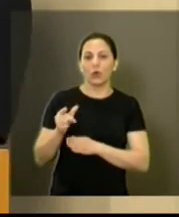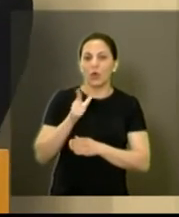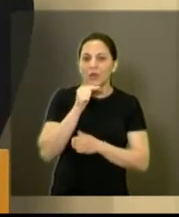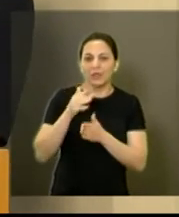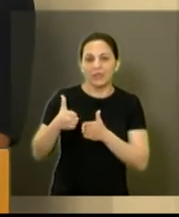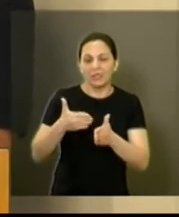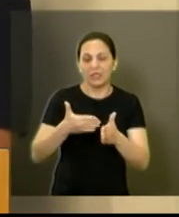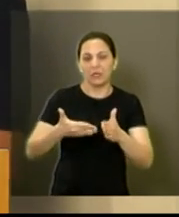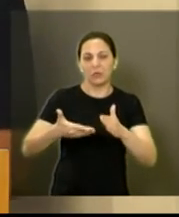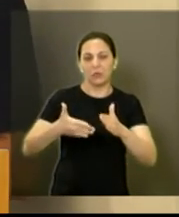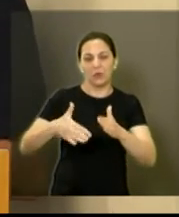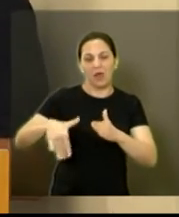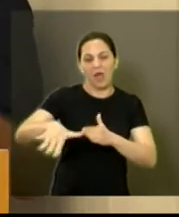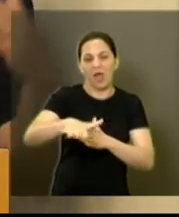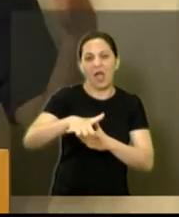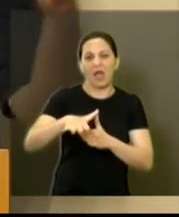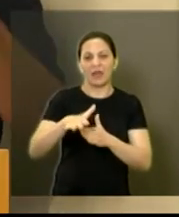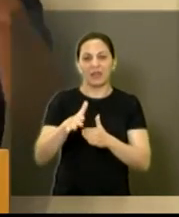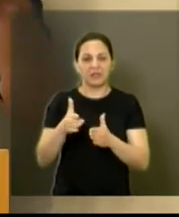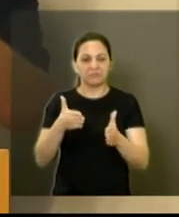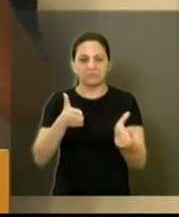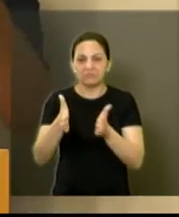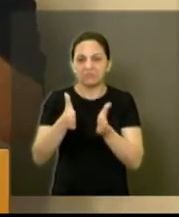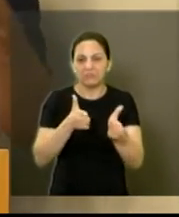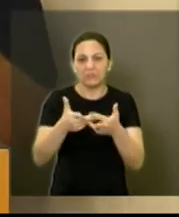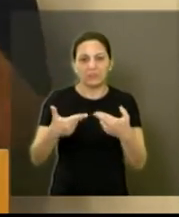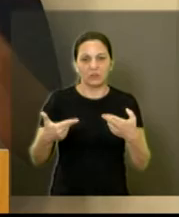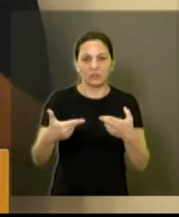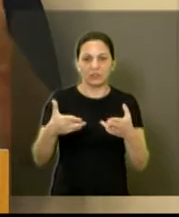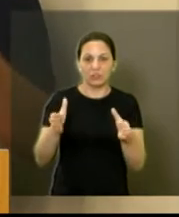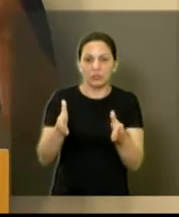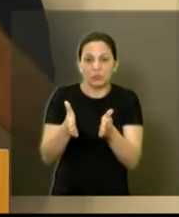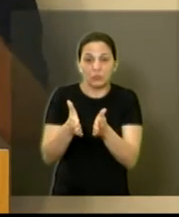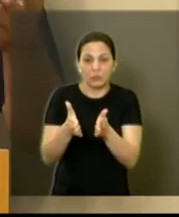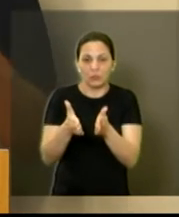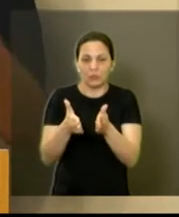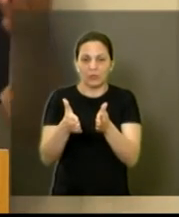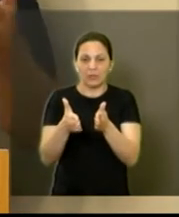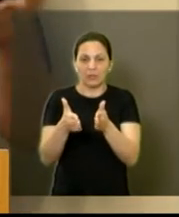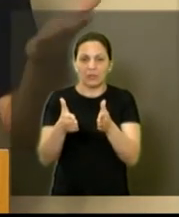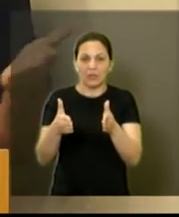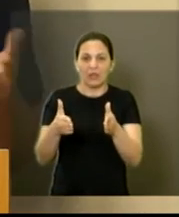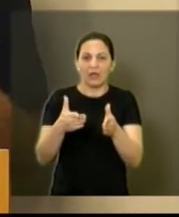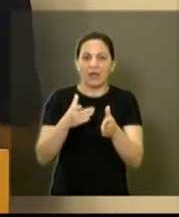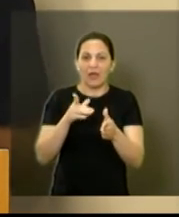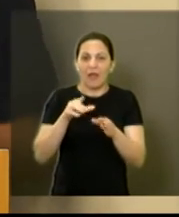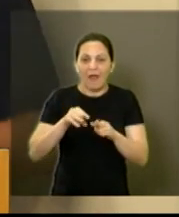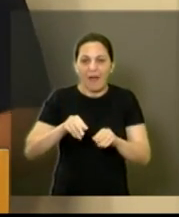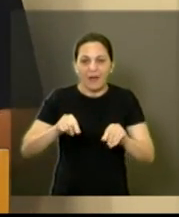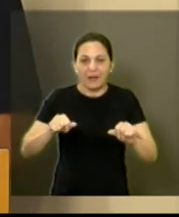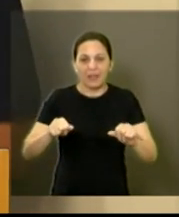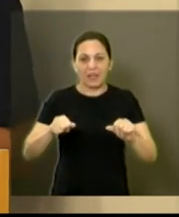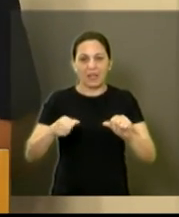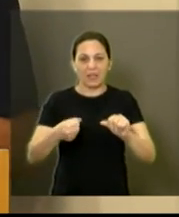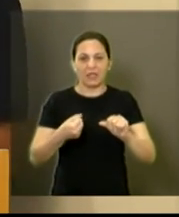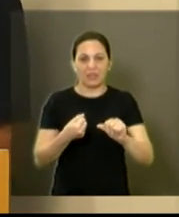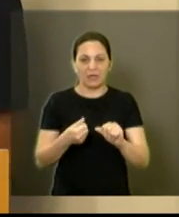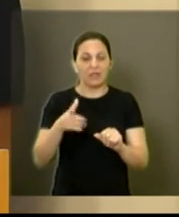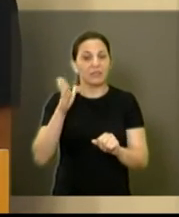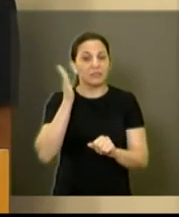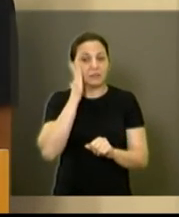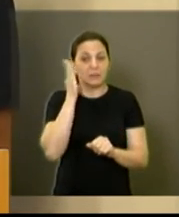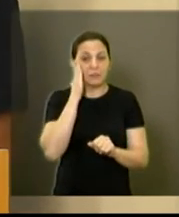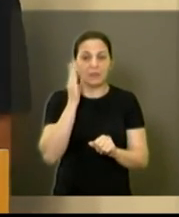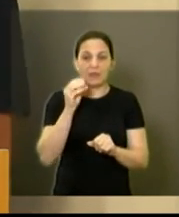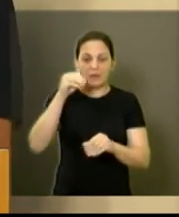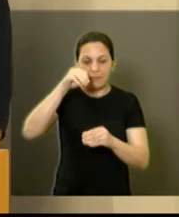os taludes para você colocar gabião para reduzir a questão da entrada da areia da terra questão de plantar árvores tudo